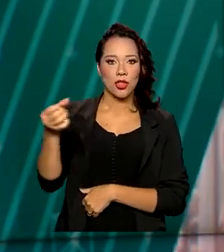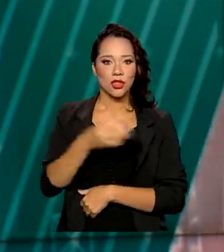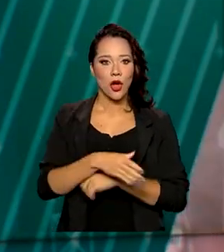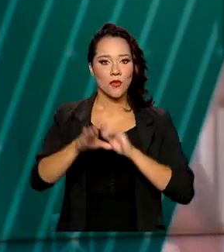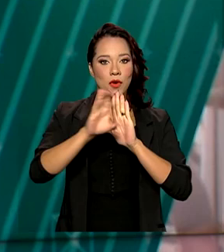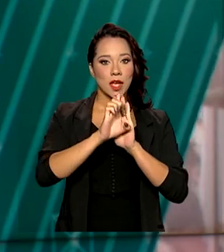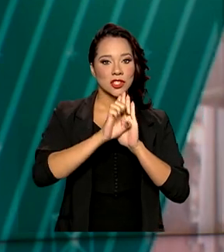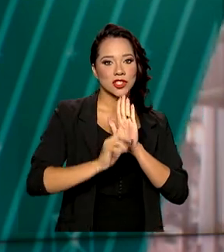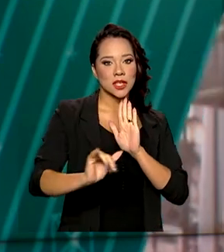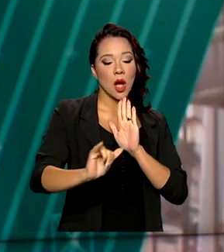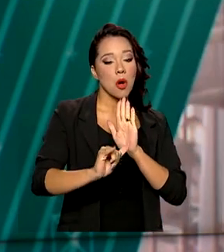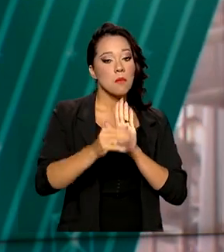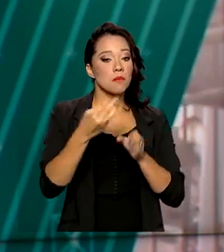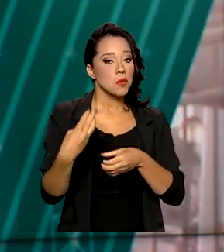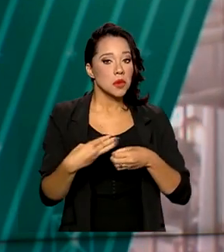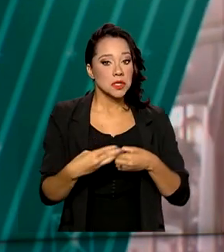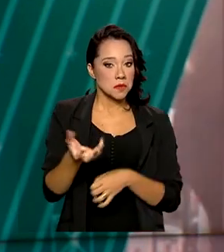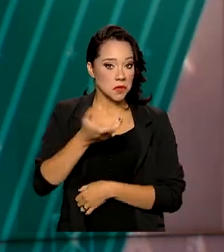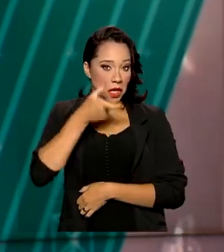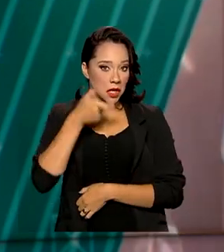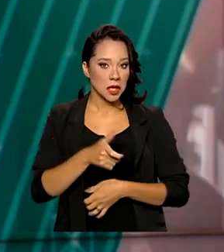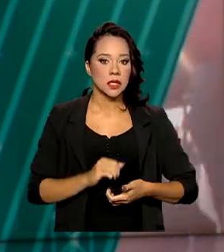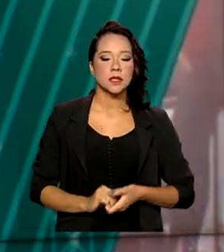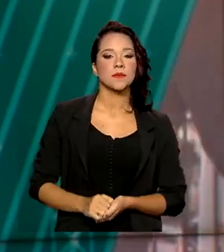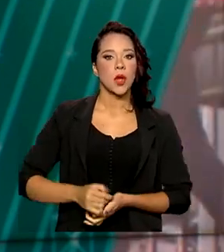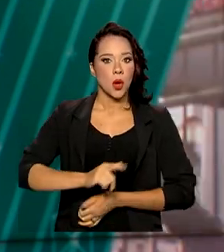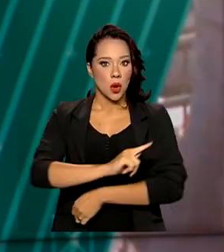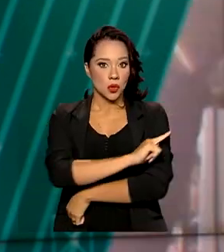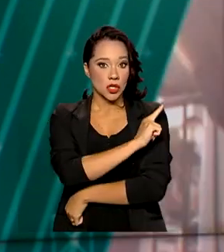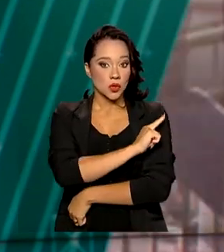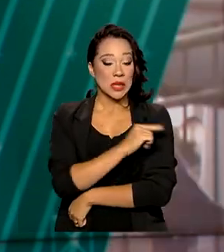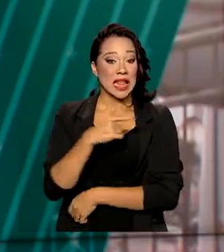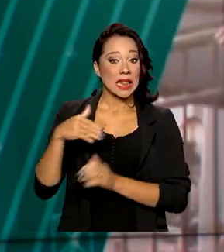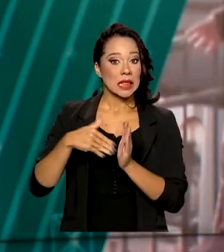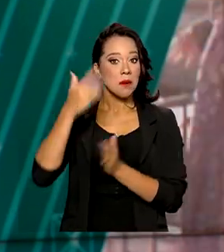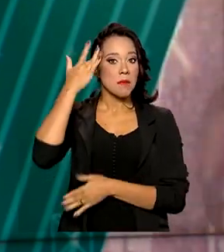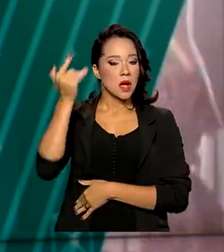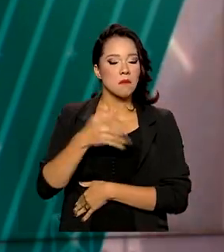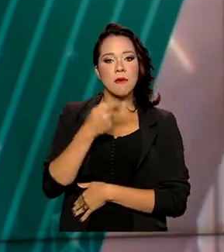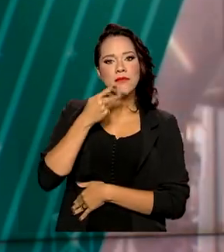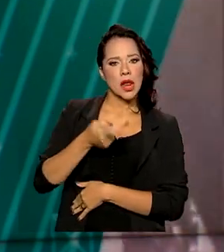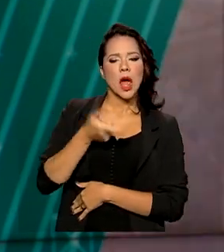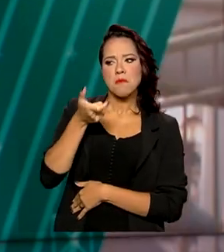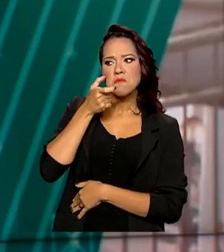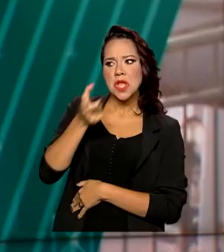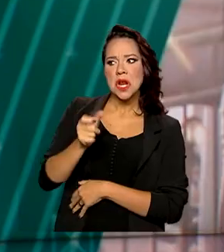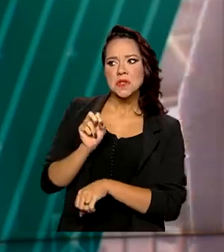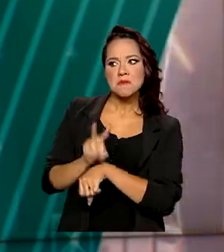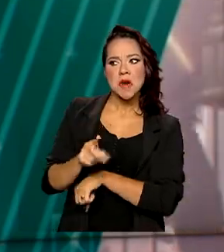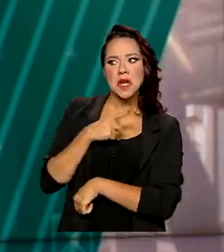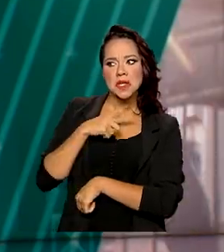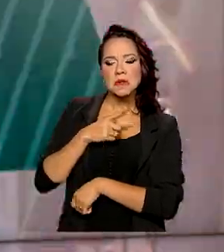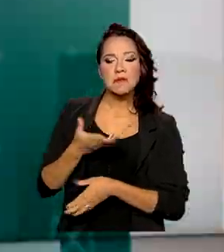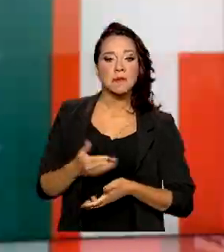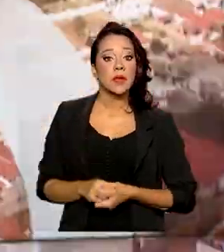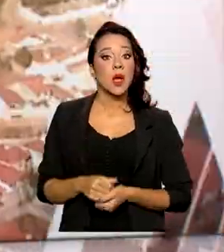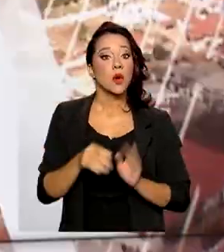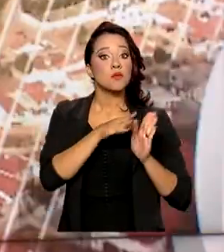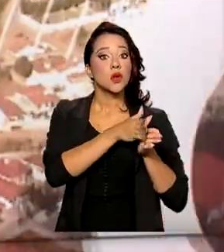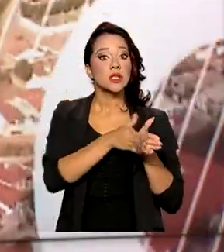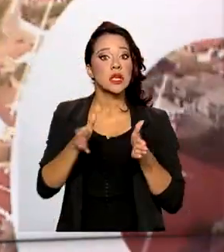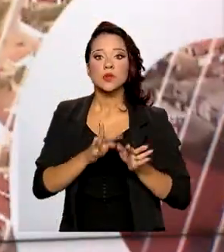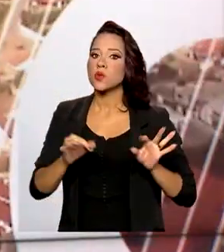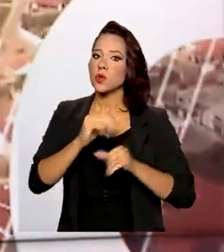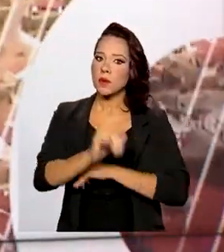edital para a adesão de municípios. Os gestores têm até amanhã para manifestar o interesse nas vagas. O processo é todo